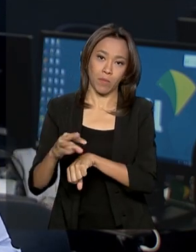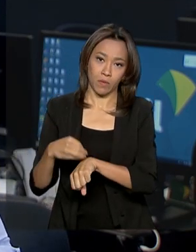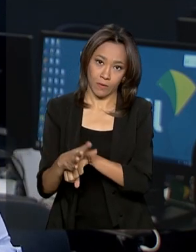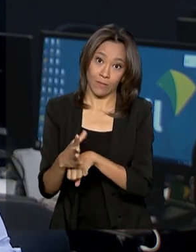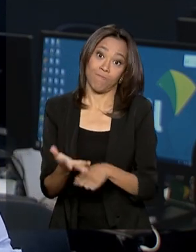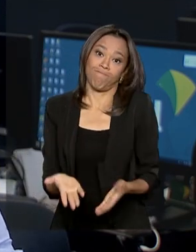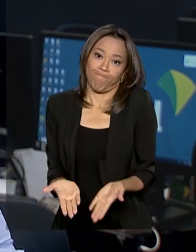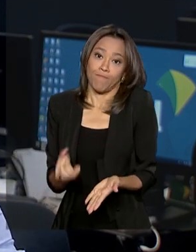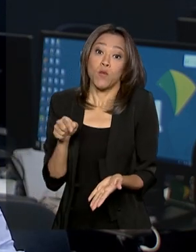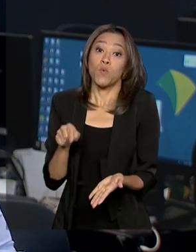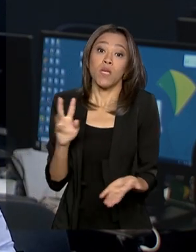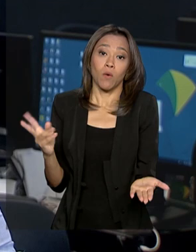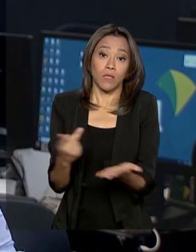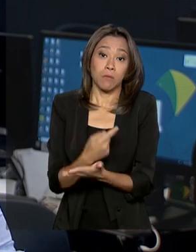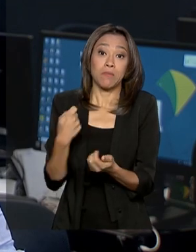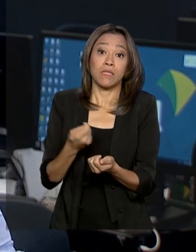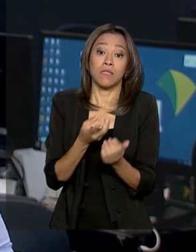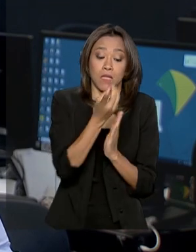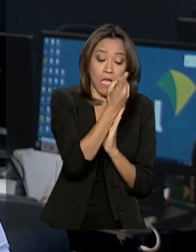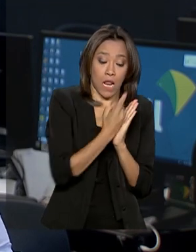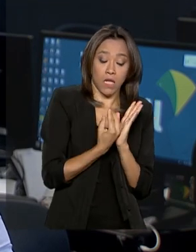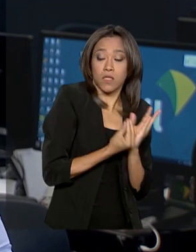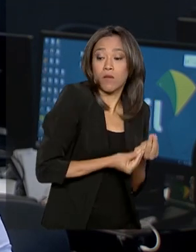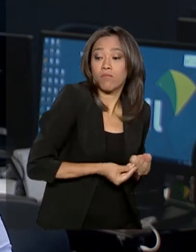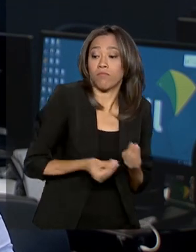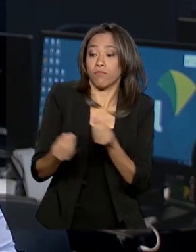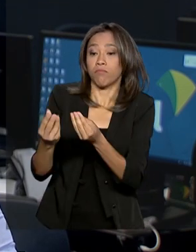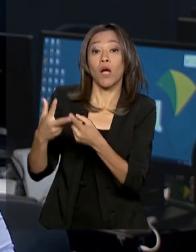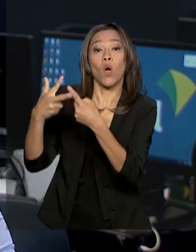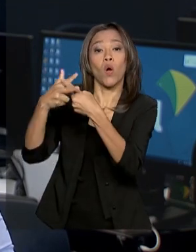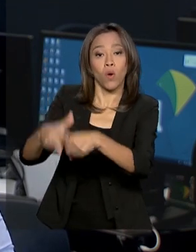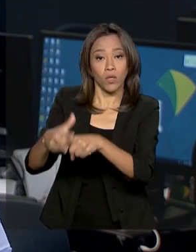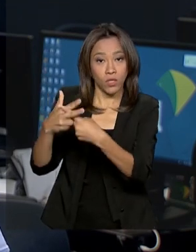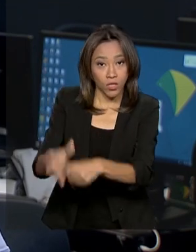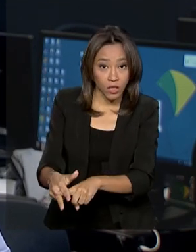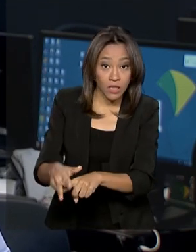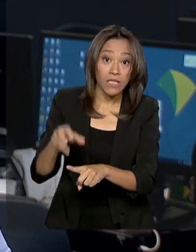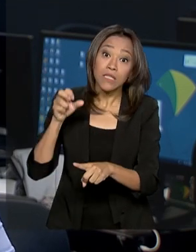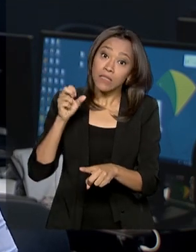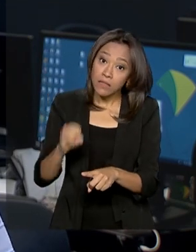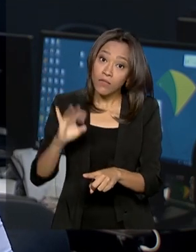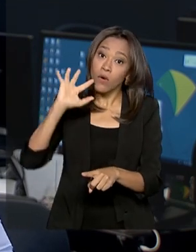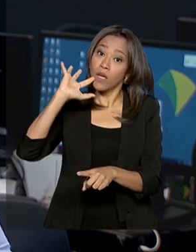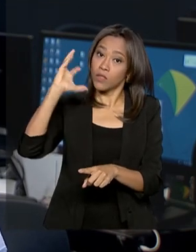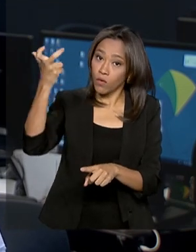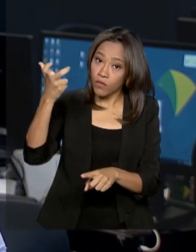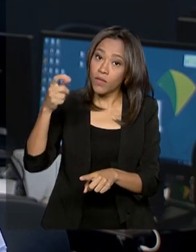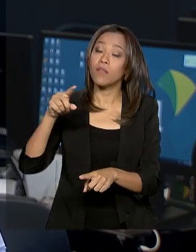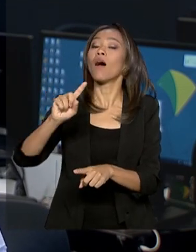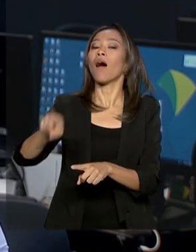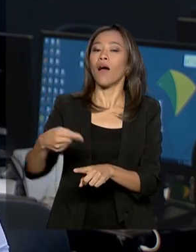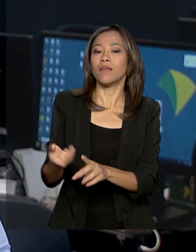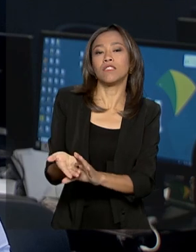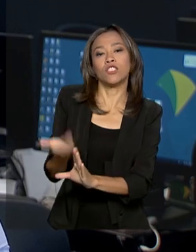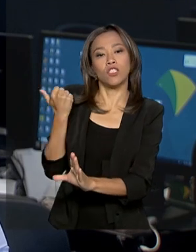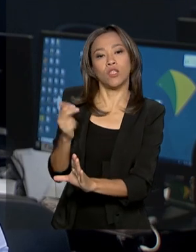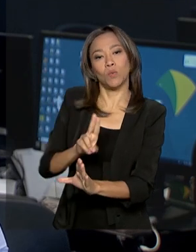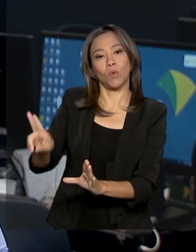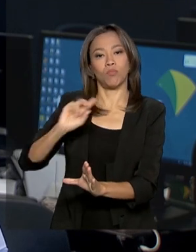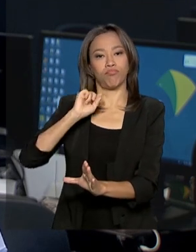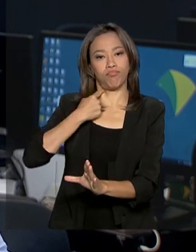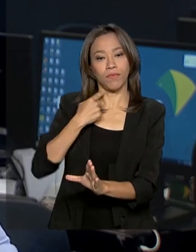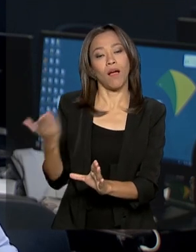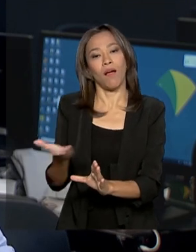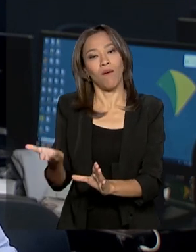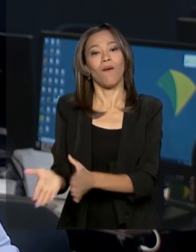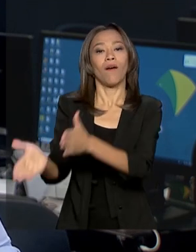contribuinte precisa enviar uma declaração retificadora. Se a pendência for resolvida, sai da malha fina e passa para os